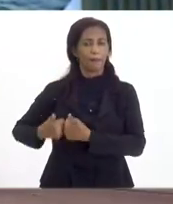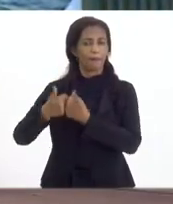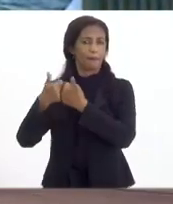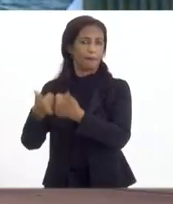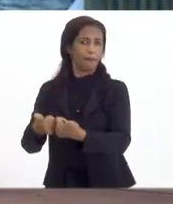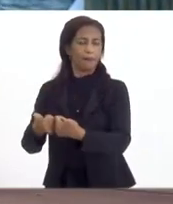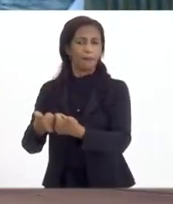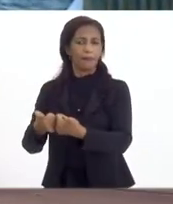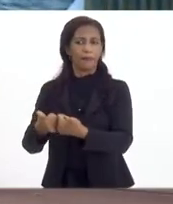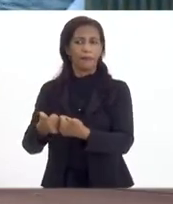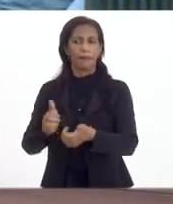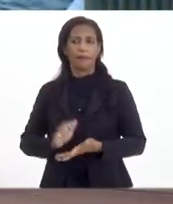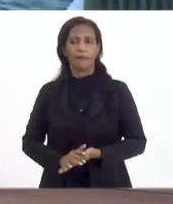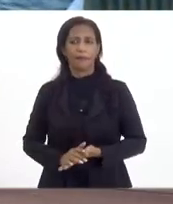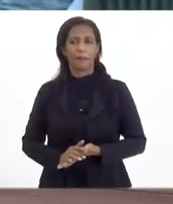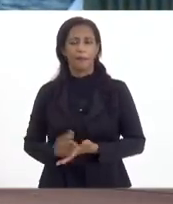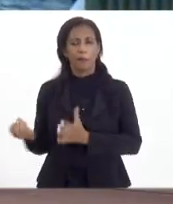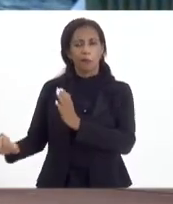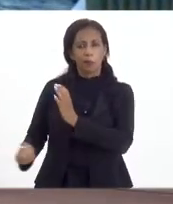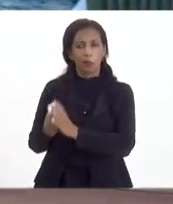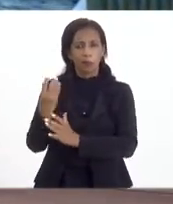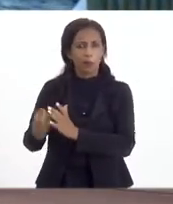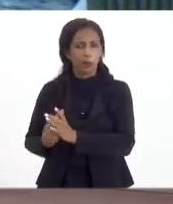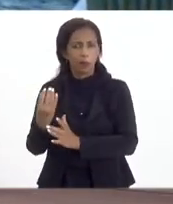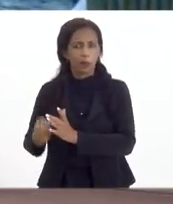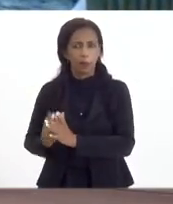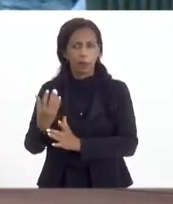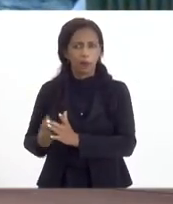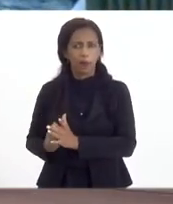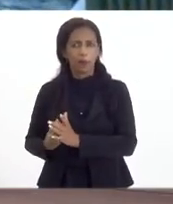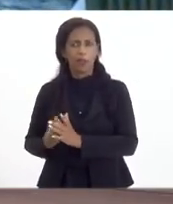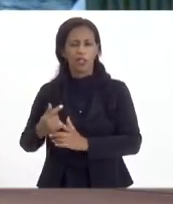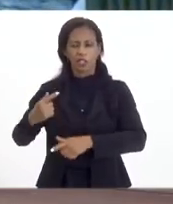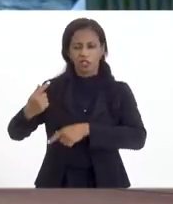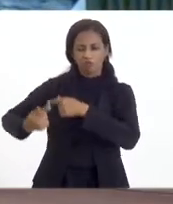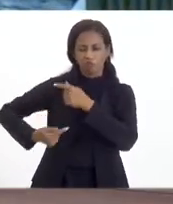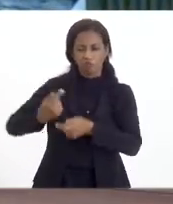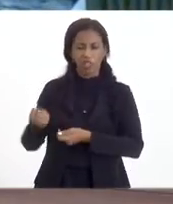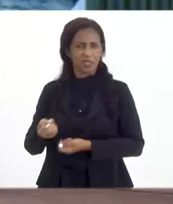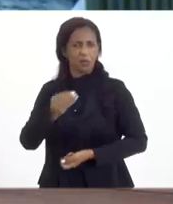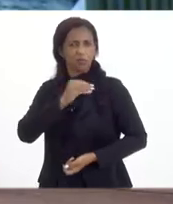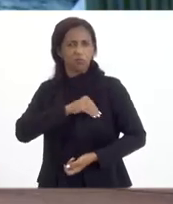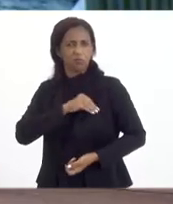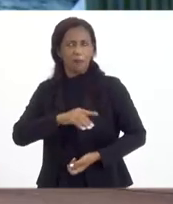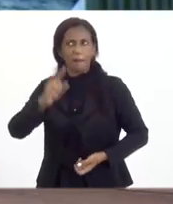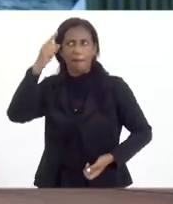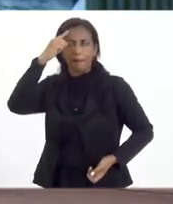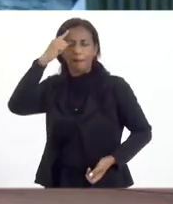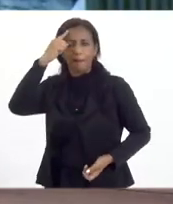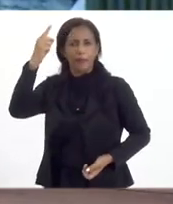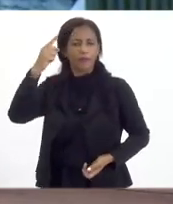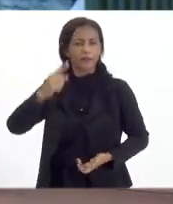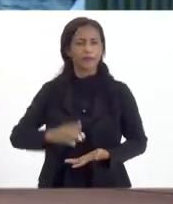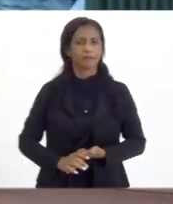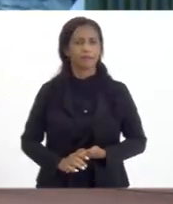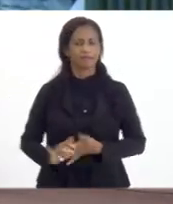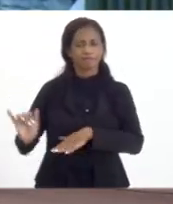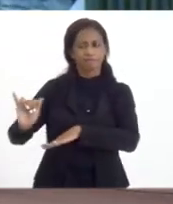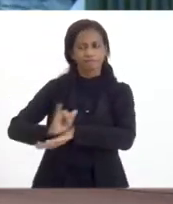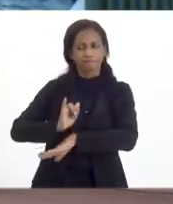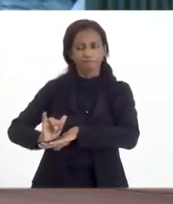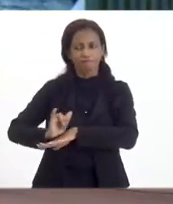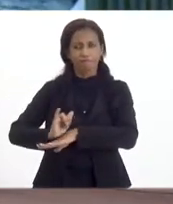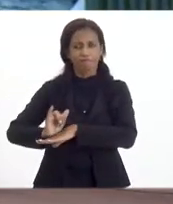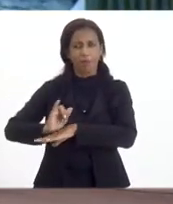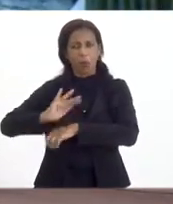produção, geração de renda, pensar estratégias